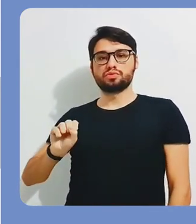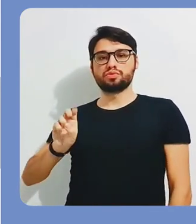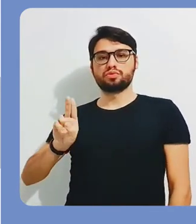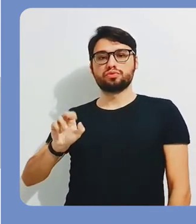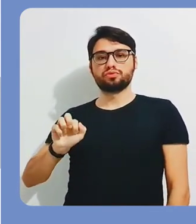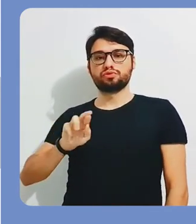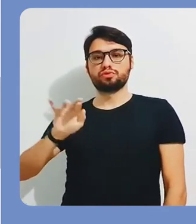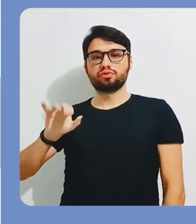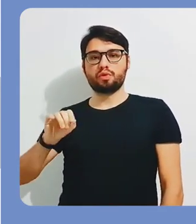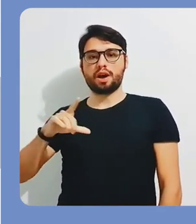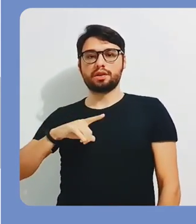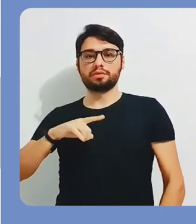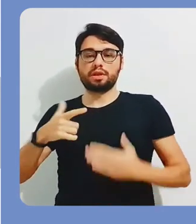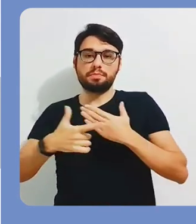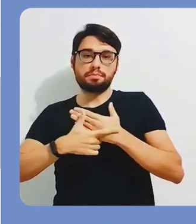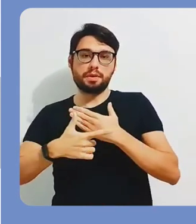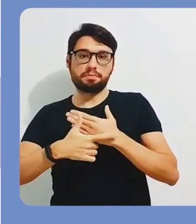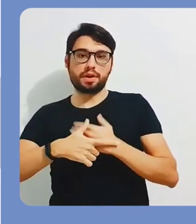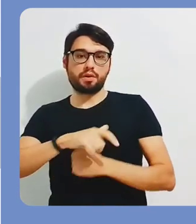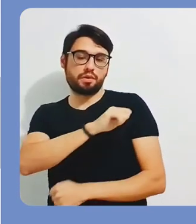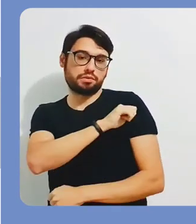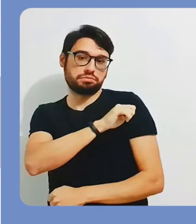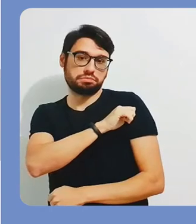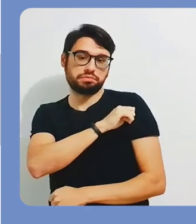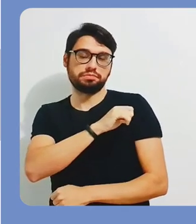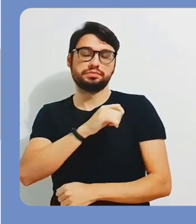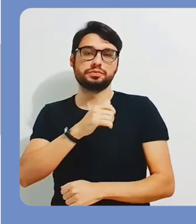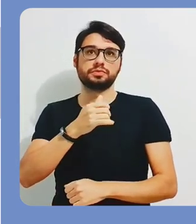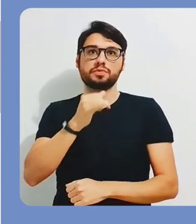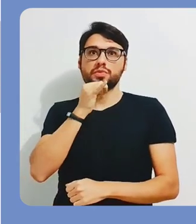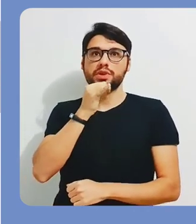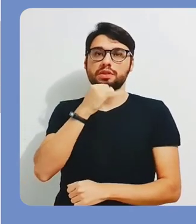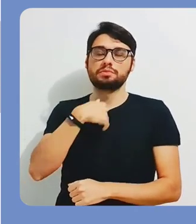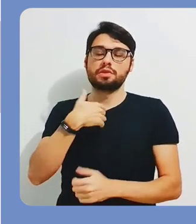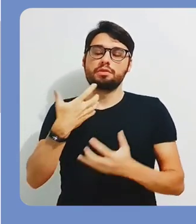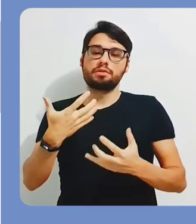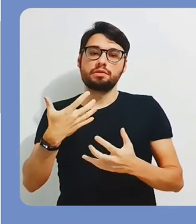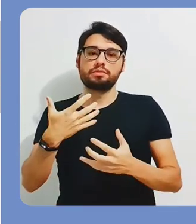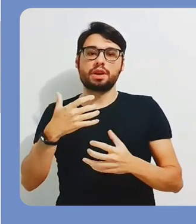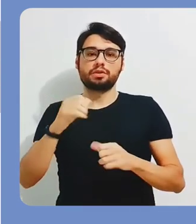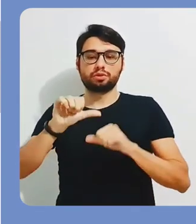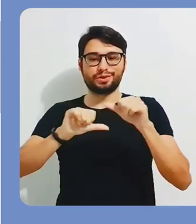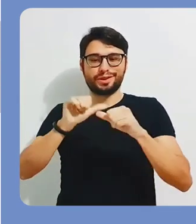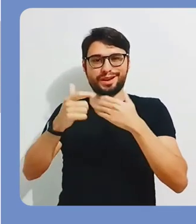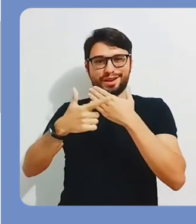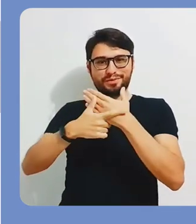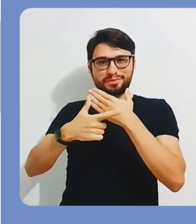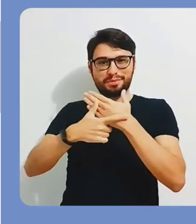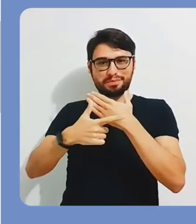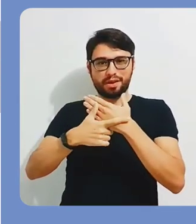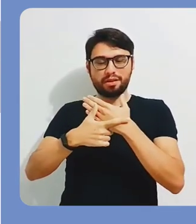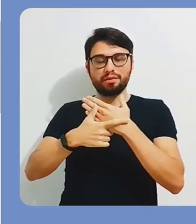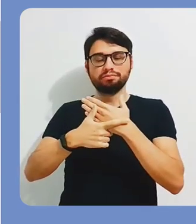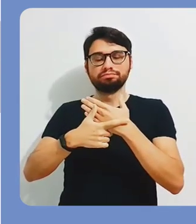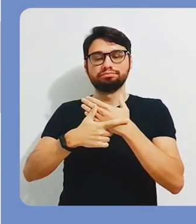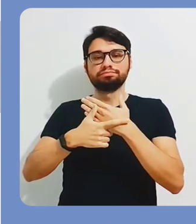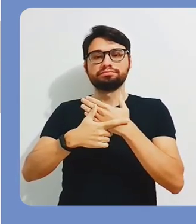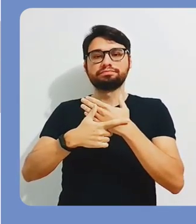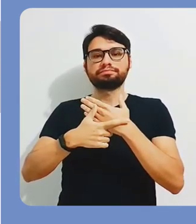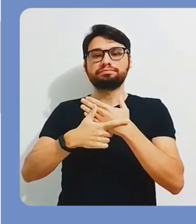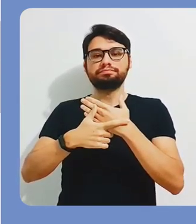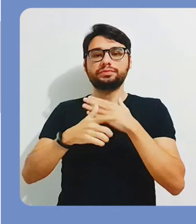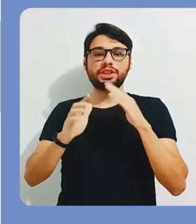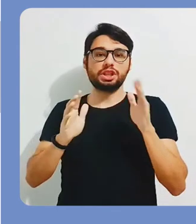de estudante. Este espaço é o nosso ambiente do curso. Então se, por exemplo, eu quero colocar aqui um papel diferente deste